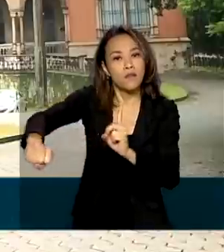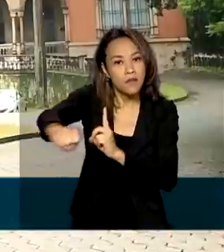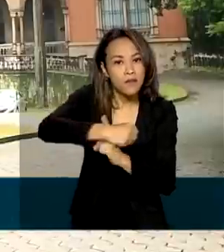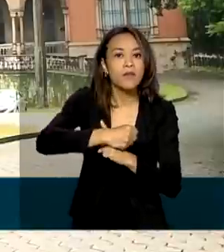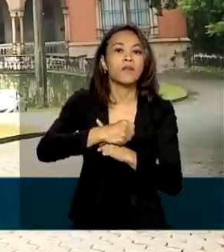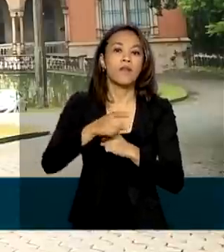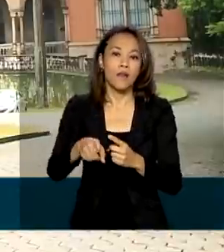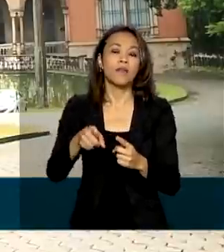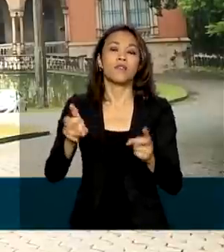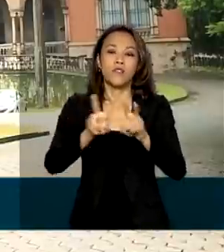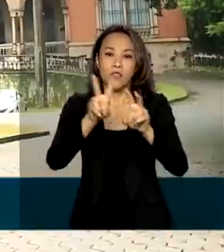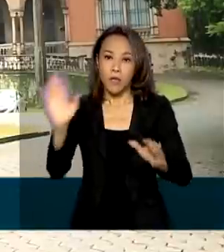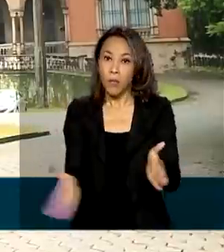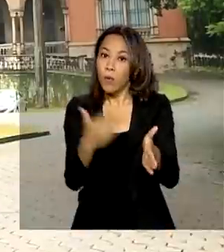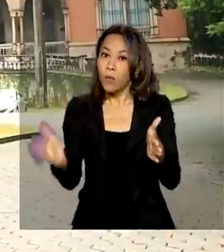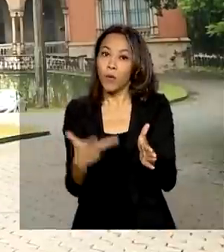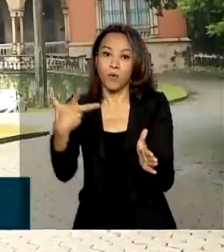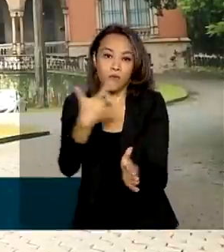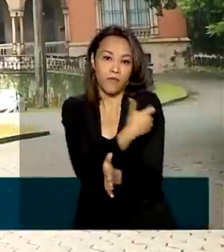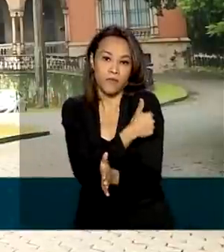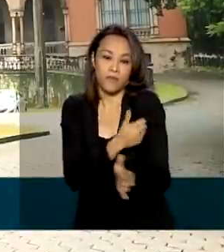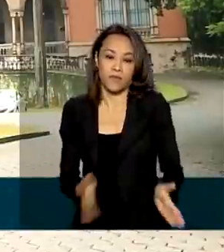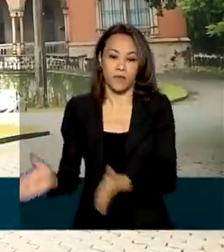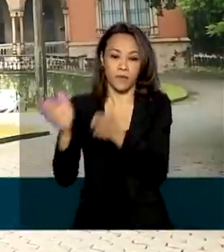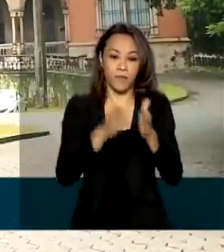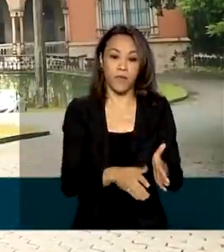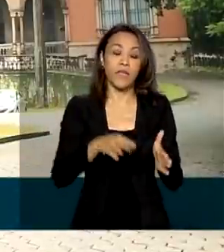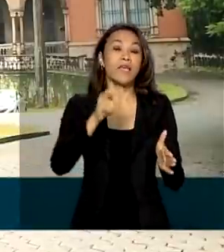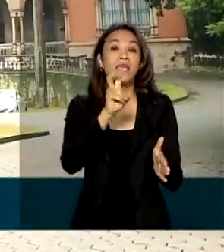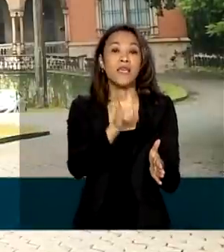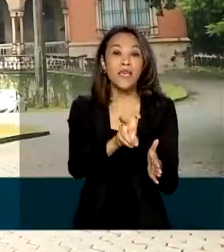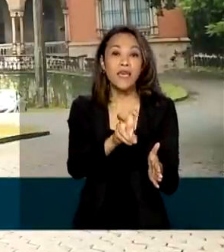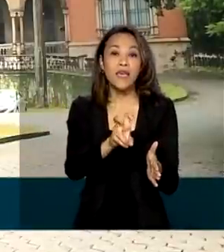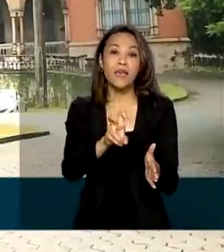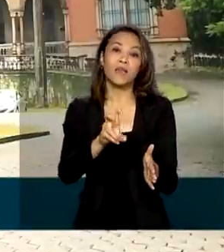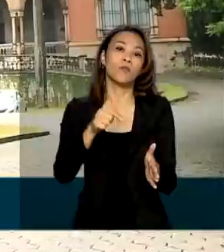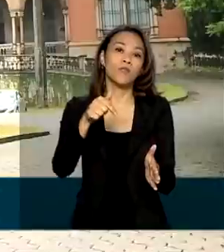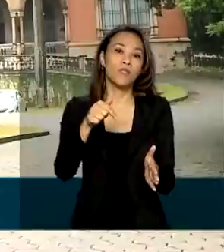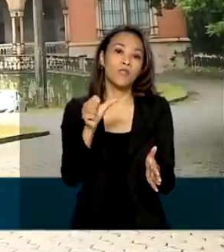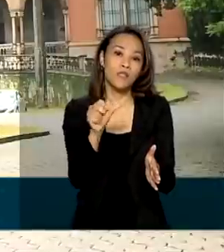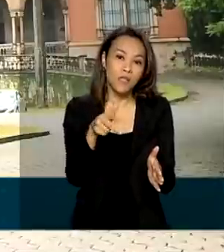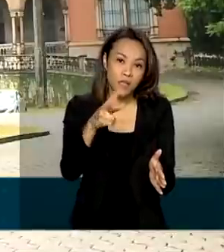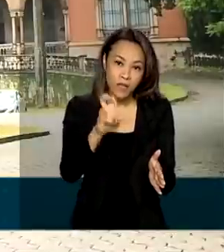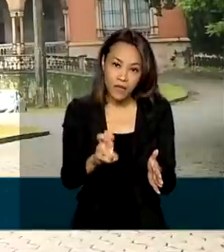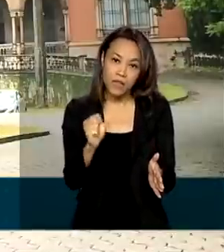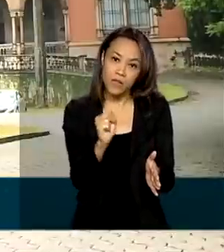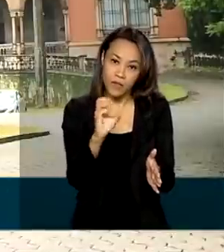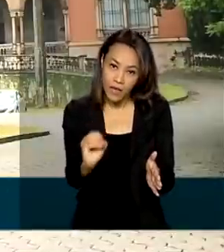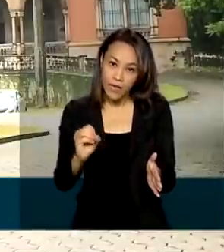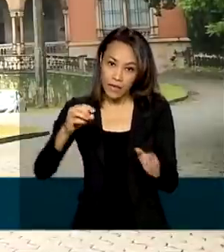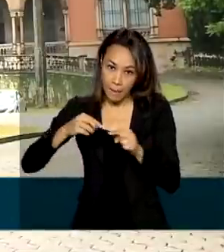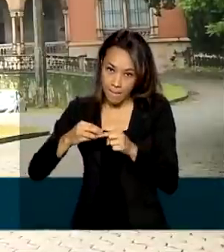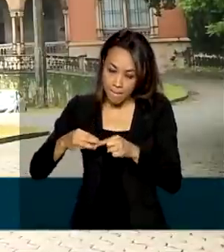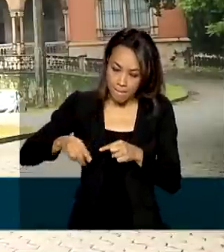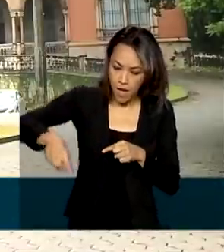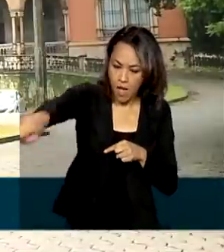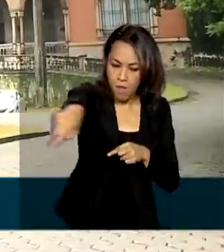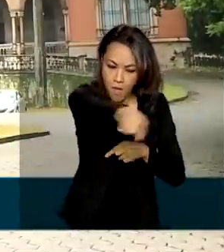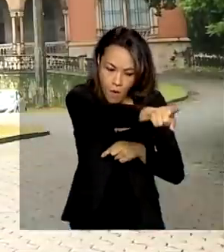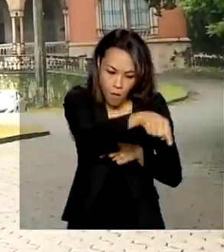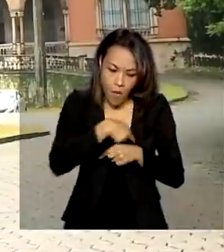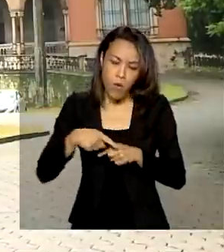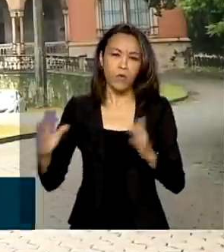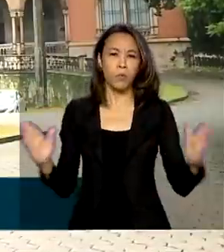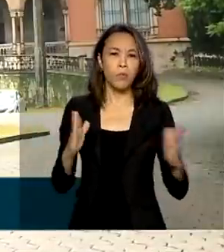O Complexo vai ter nove prédios em uma área de 580 mil metros quadrados. Os dois primeiros devem ser entregues em dois